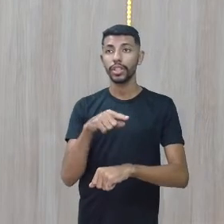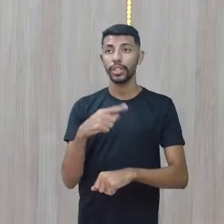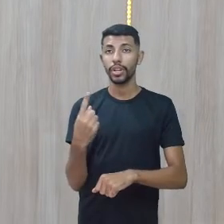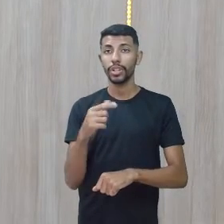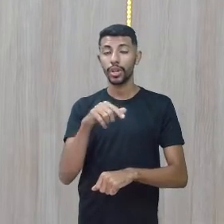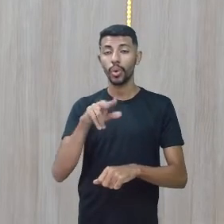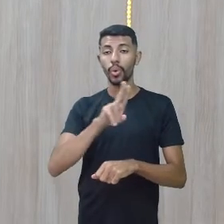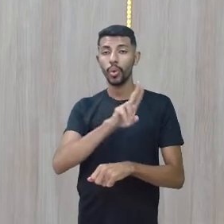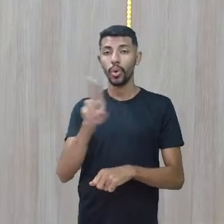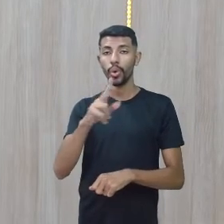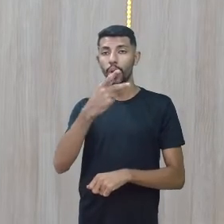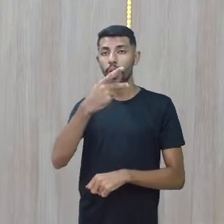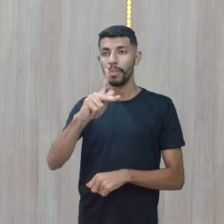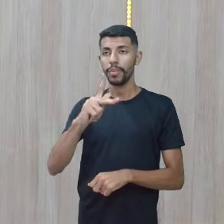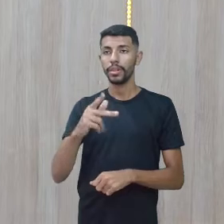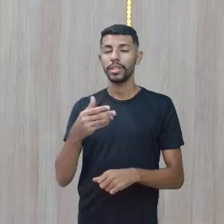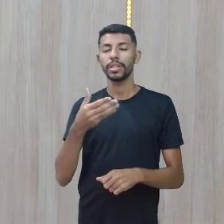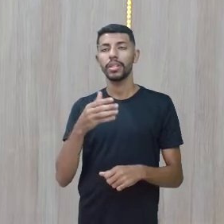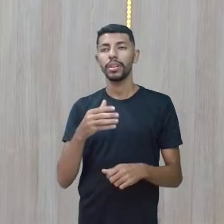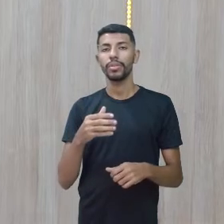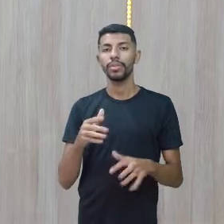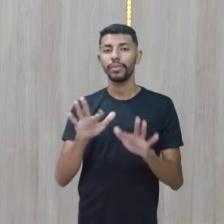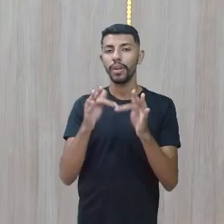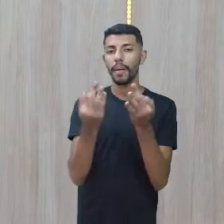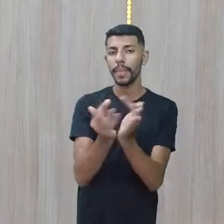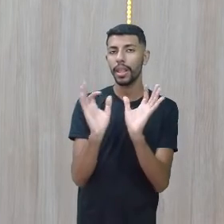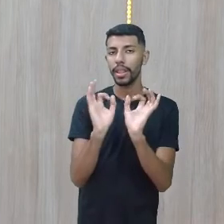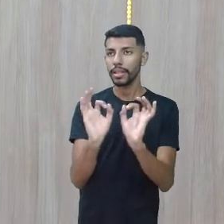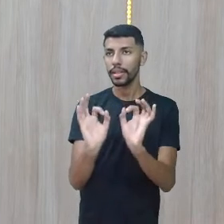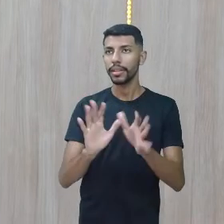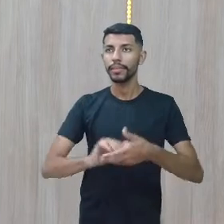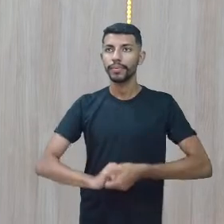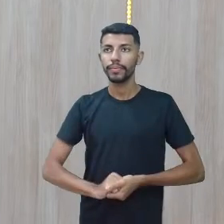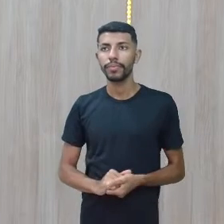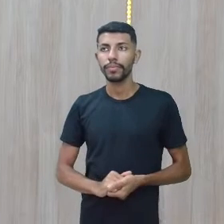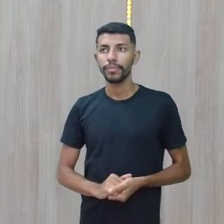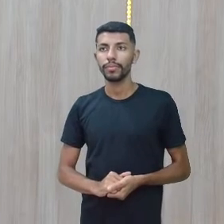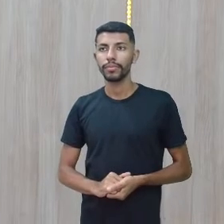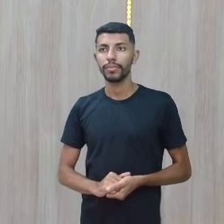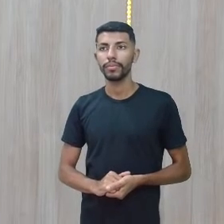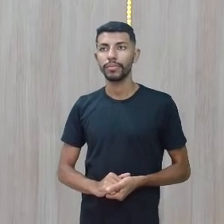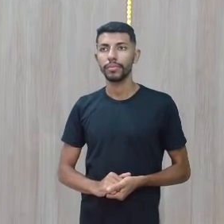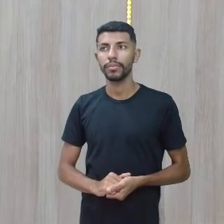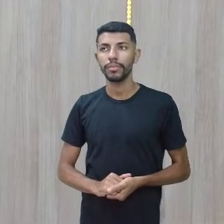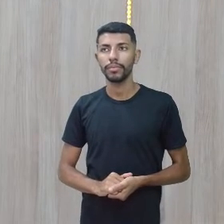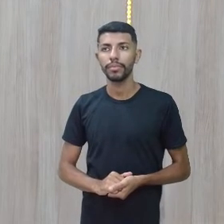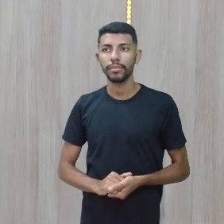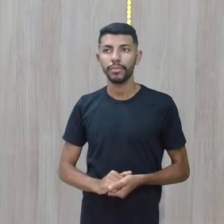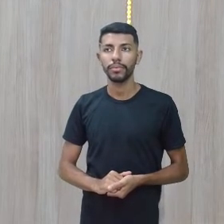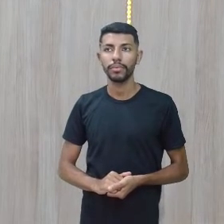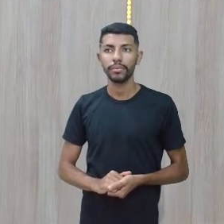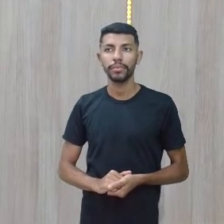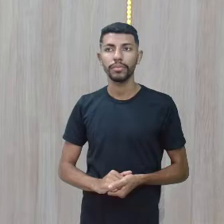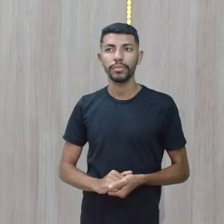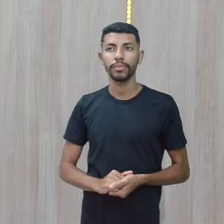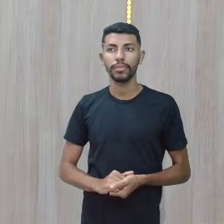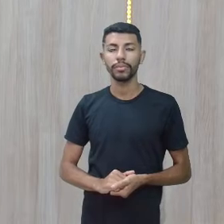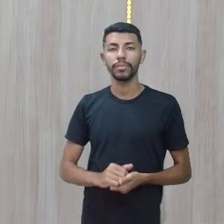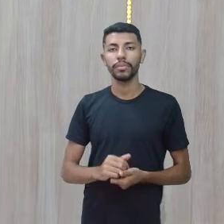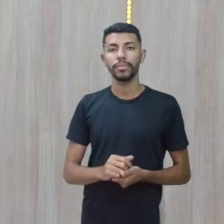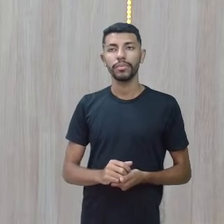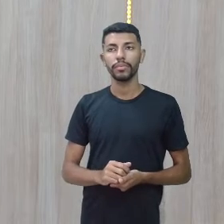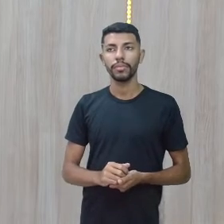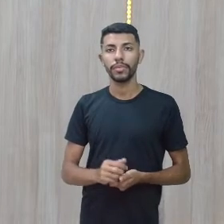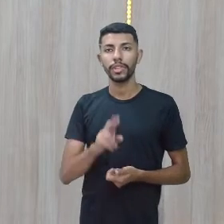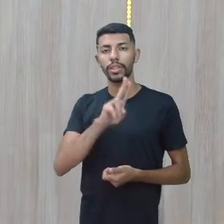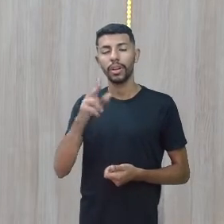nome dos seus parentes, tá? O nome do seu pai, de sua mãe. Você como filho de repente com sua irmã. E aí, mais uma